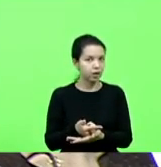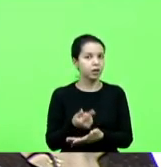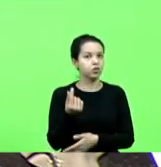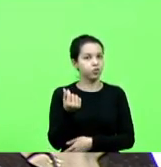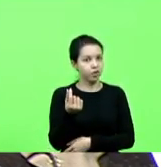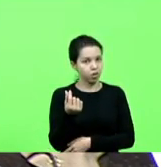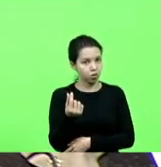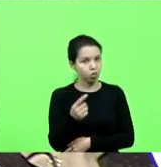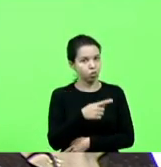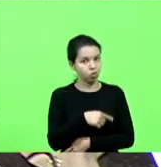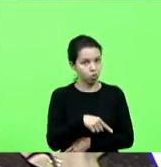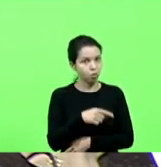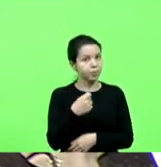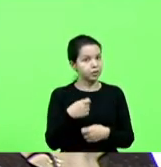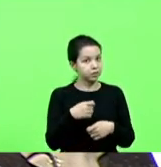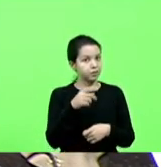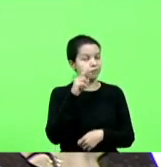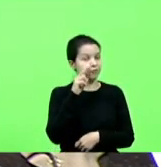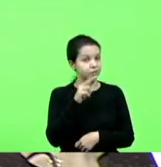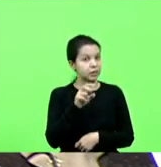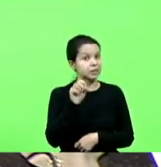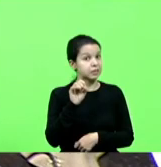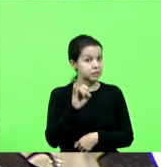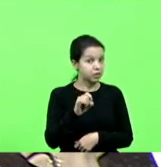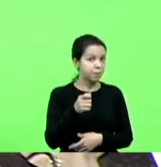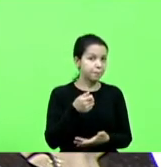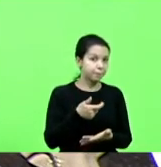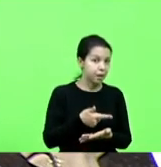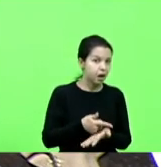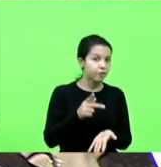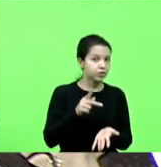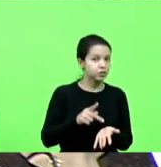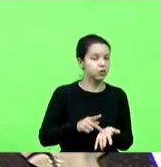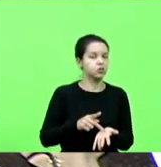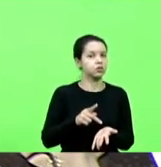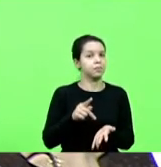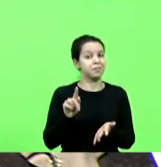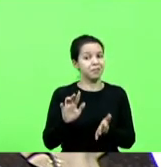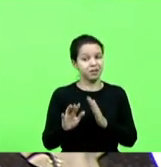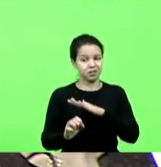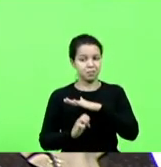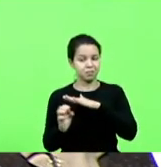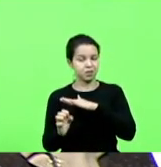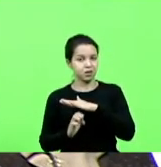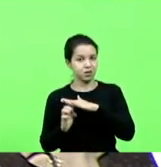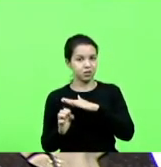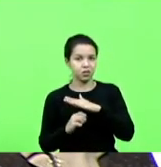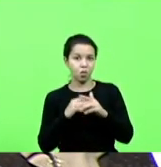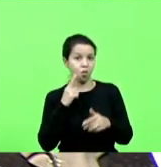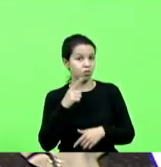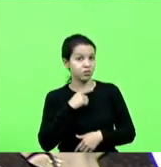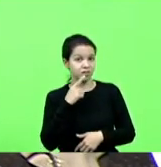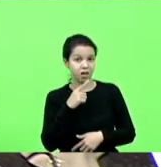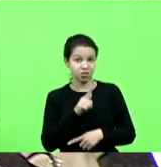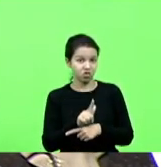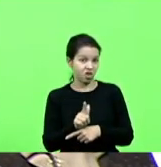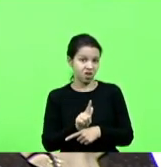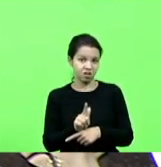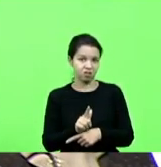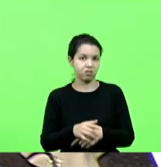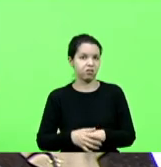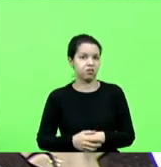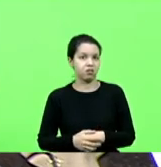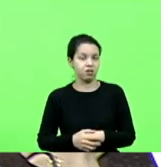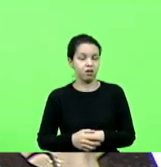nós temos que ver se está pagando, a princípio está pagando, e a empresa não está dando conta de gerir nem o pessoal